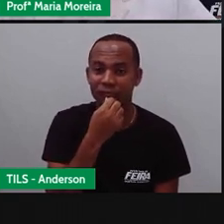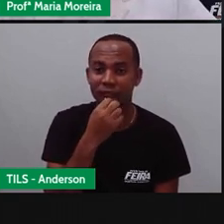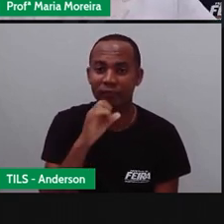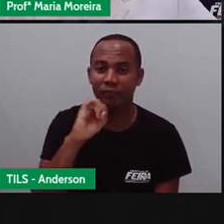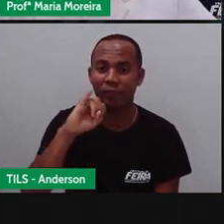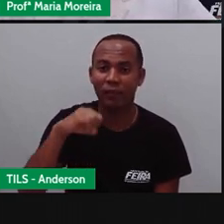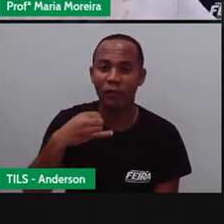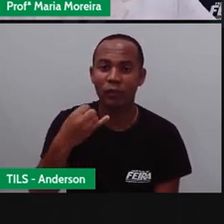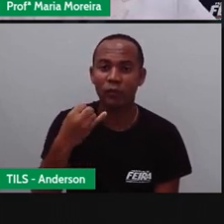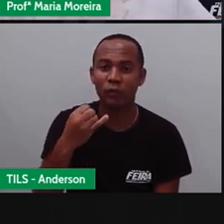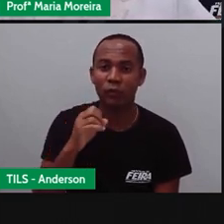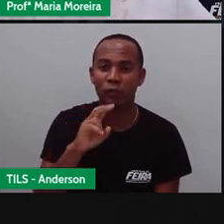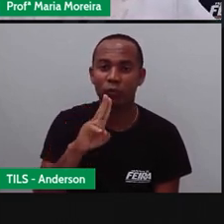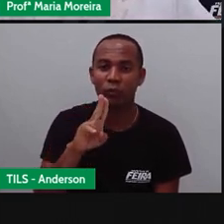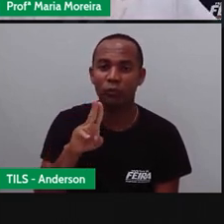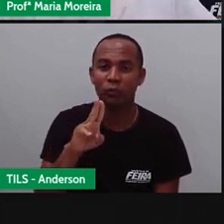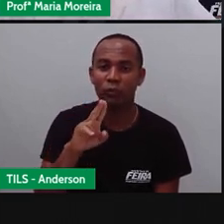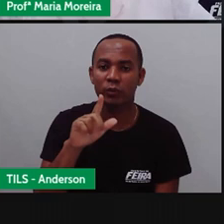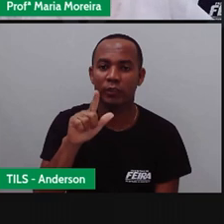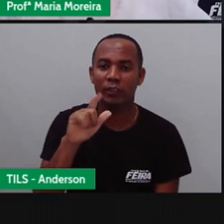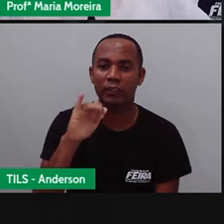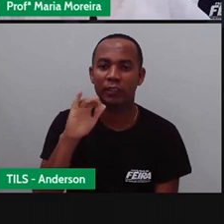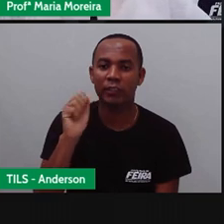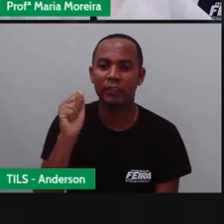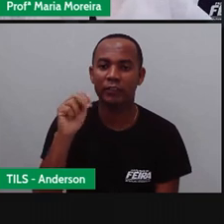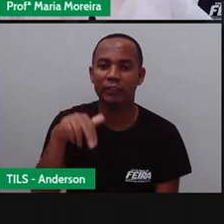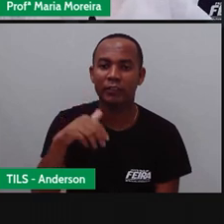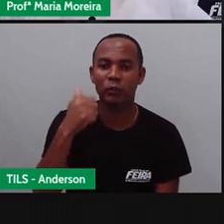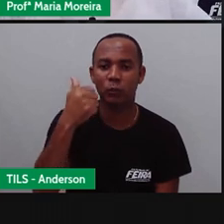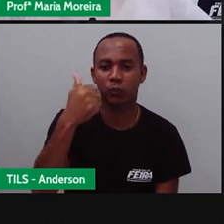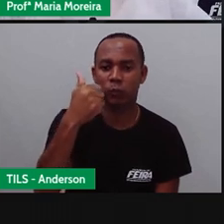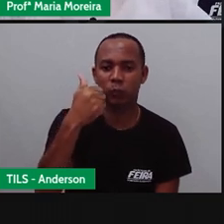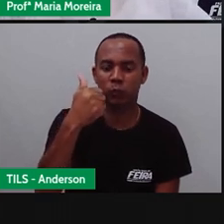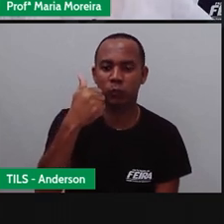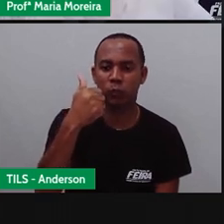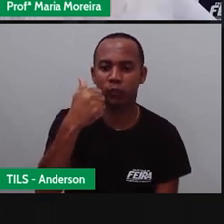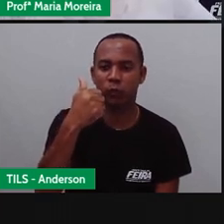Juliane. Oi, Pró. Tudo bem? Tudo bem. E com você, Anderson? Tá tudo bem?